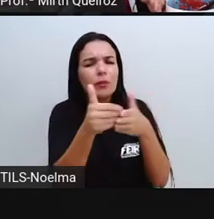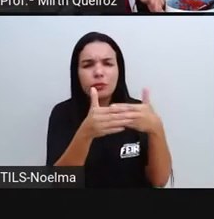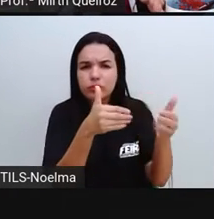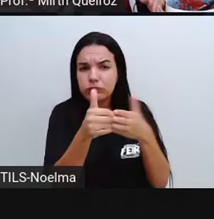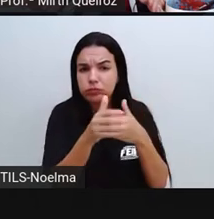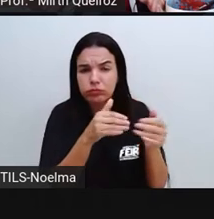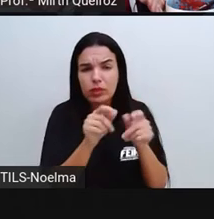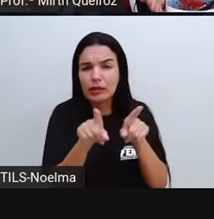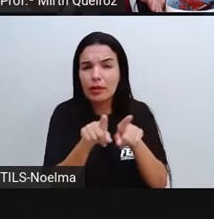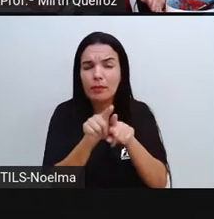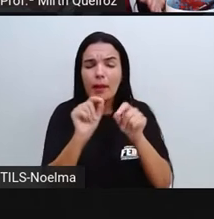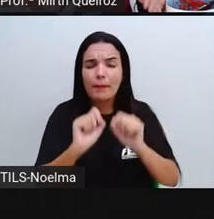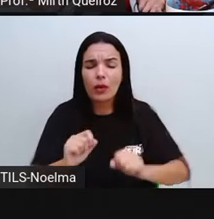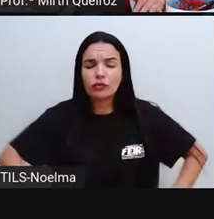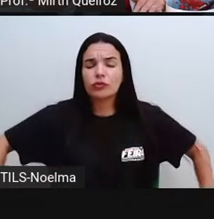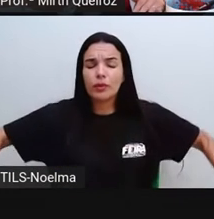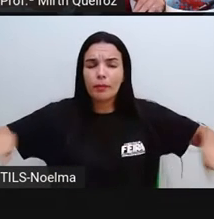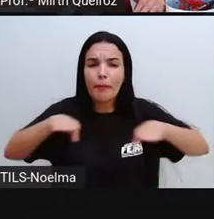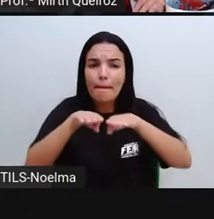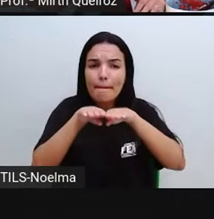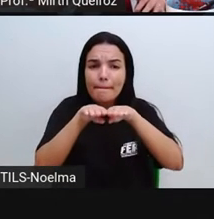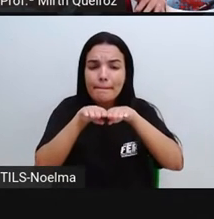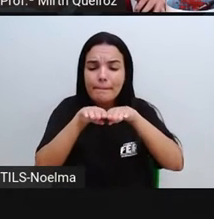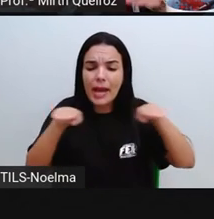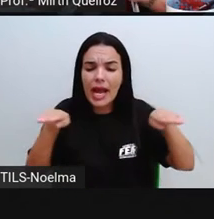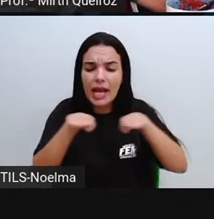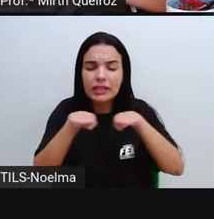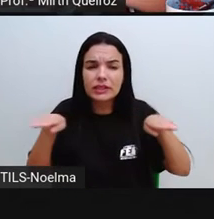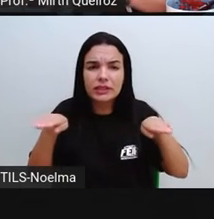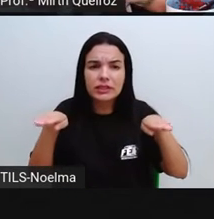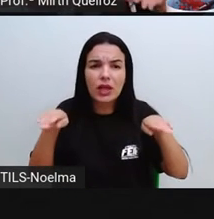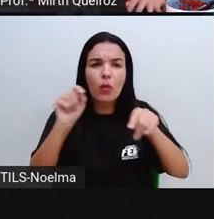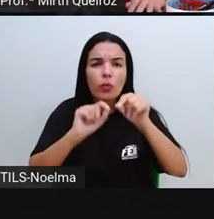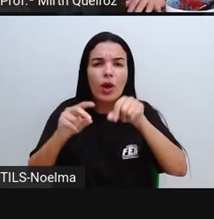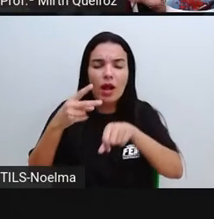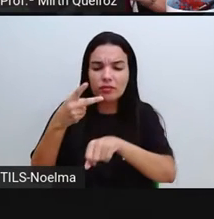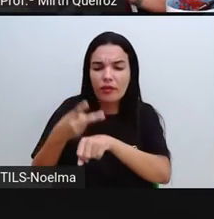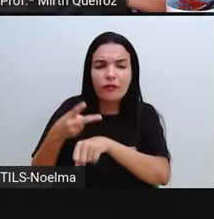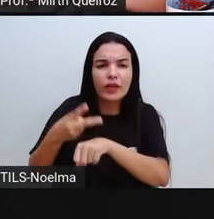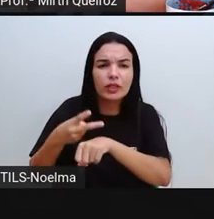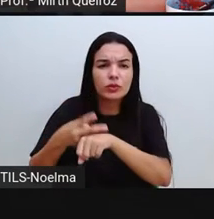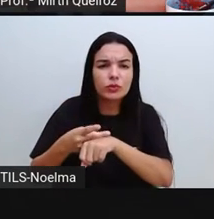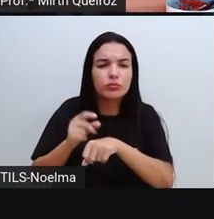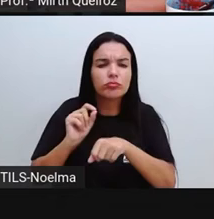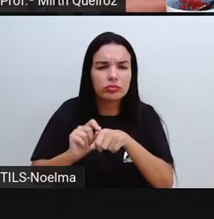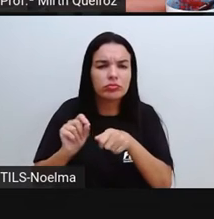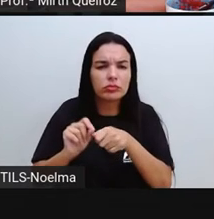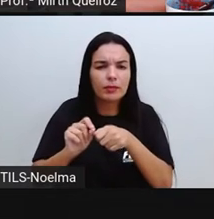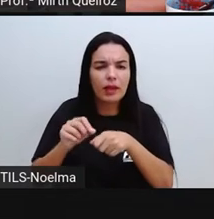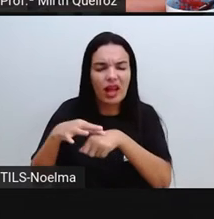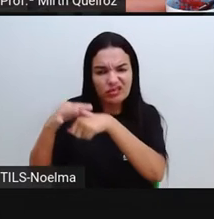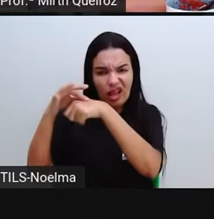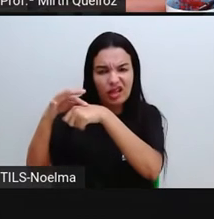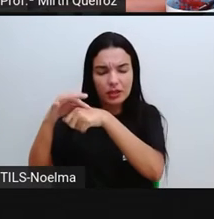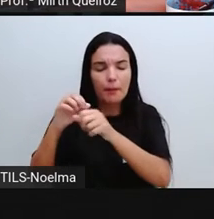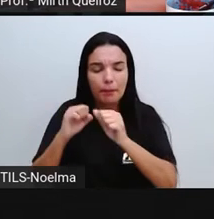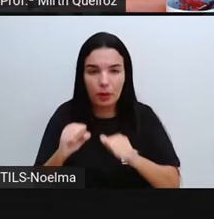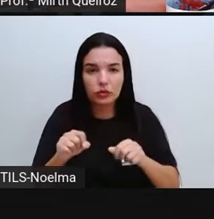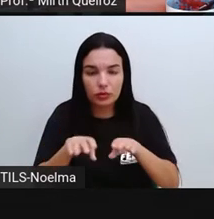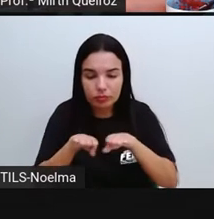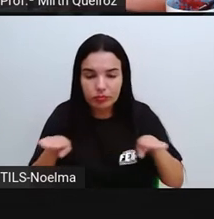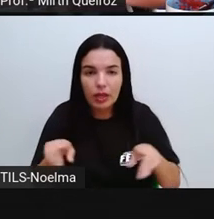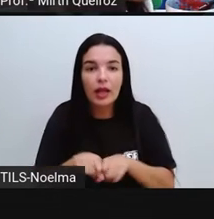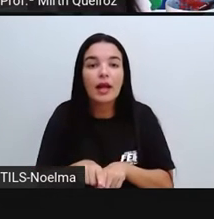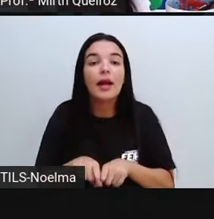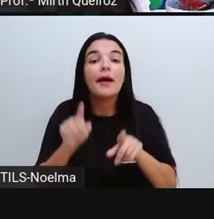aquela tábua de carne, de vidro A gente pode estar utilizando, que é o que eu estou utilizando aqui hoje A gente vai precisar